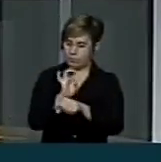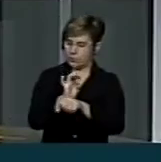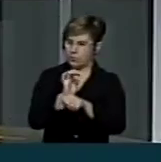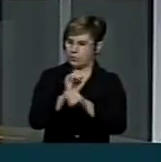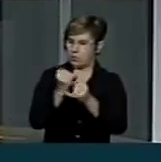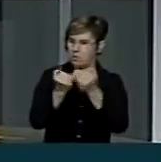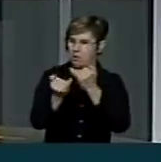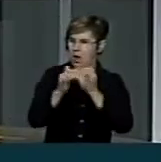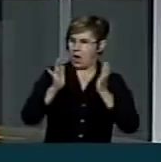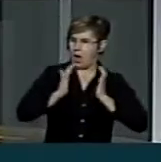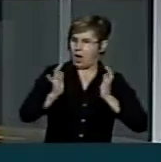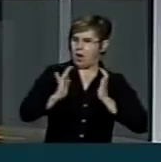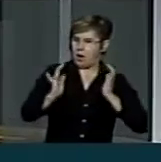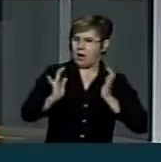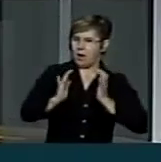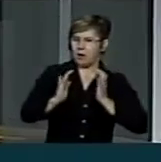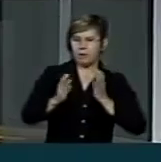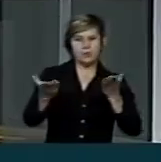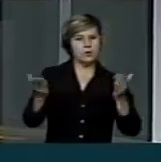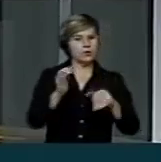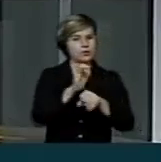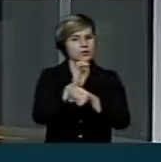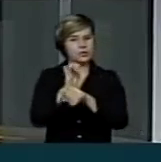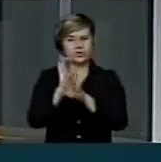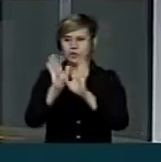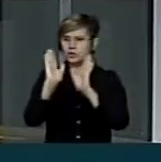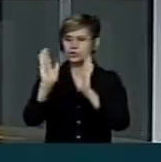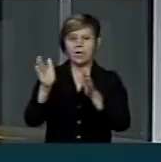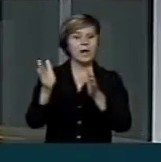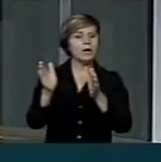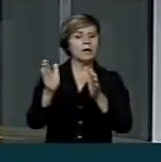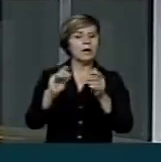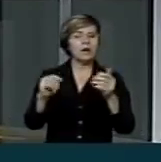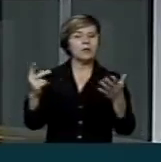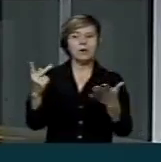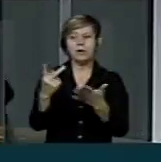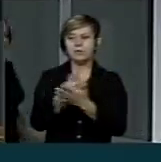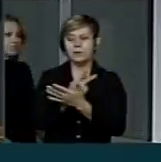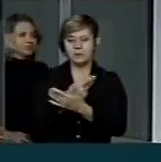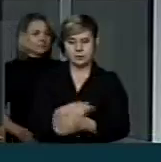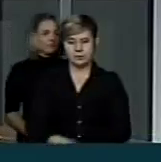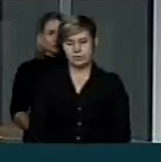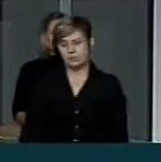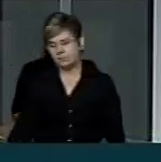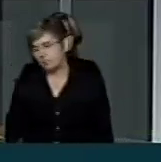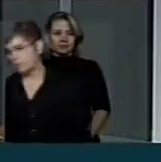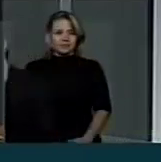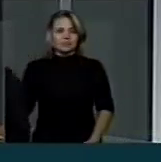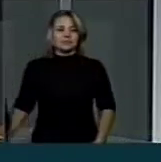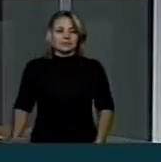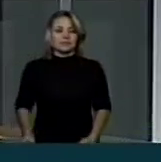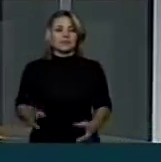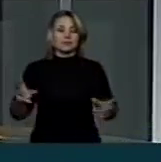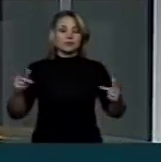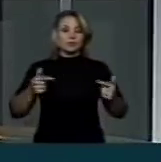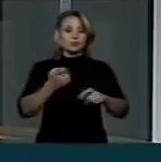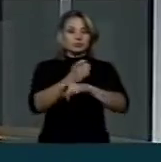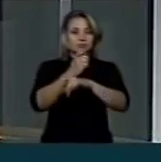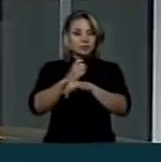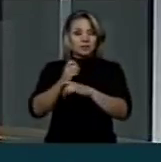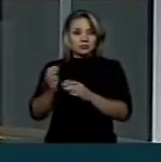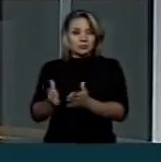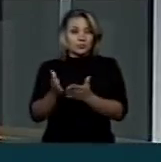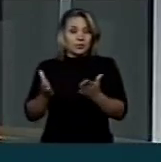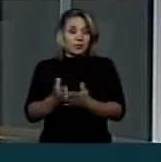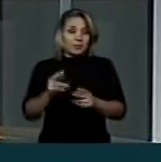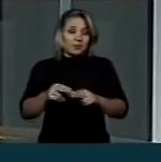rico, hoje esses Estados já ocupam uma posição entre os Estados pobres, em razão da fuga